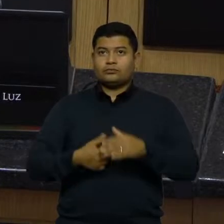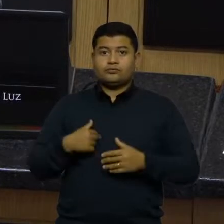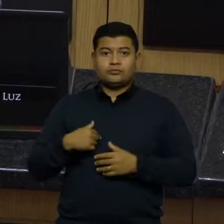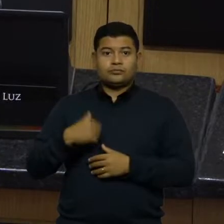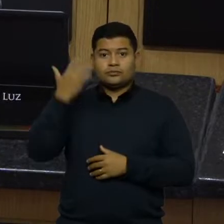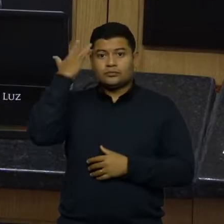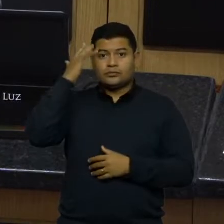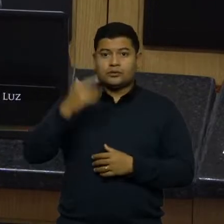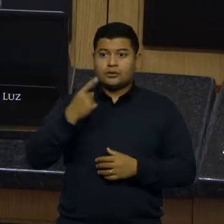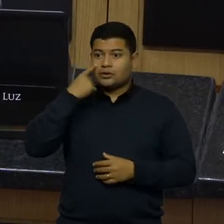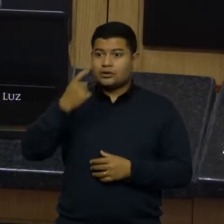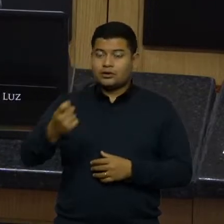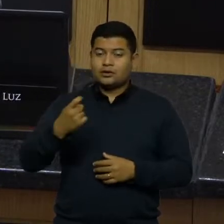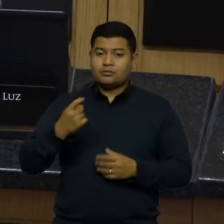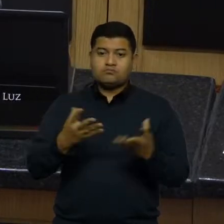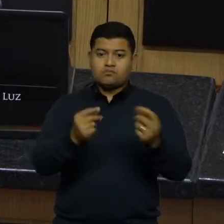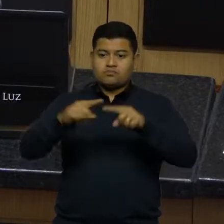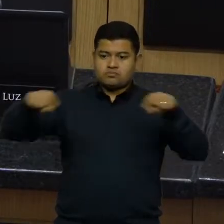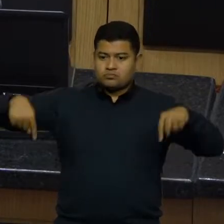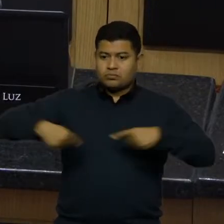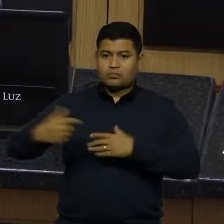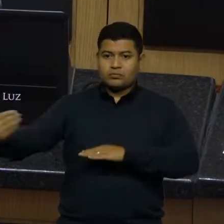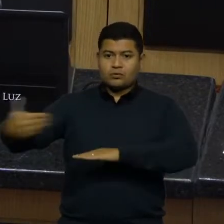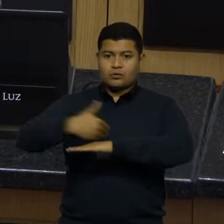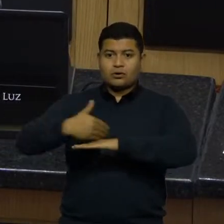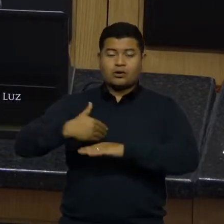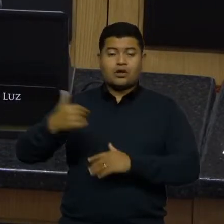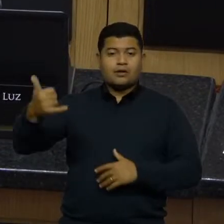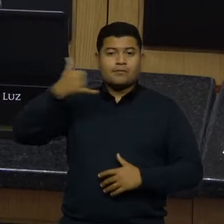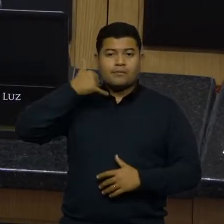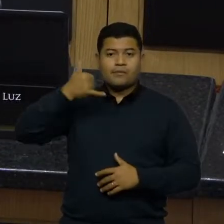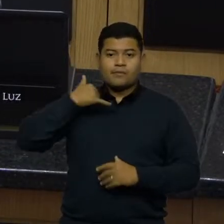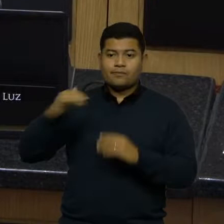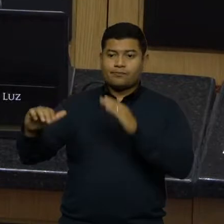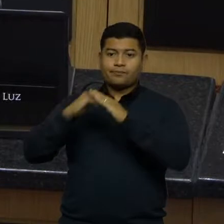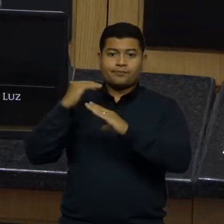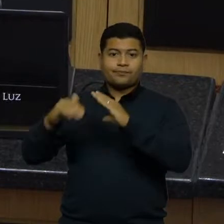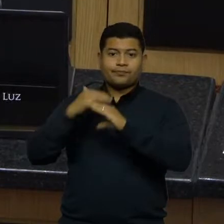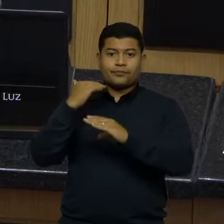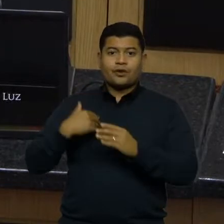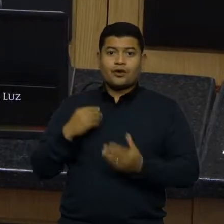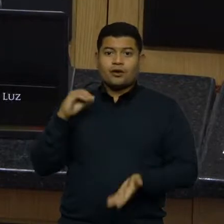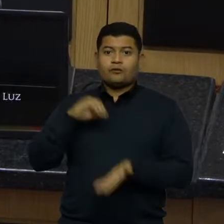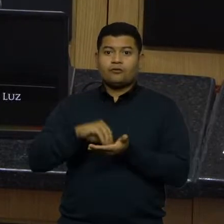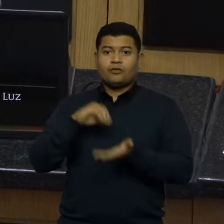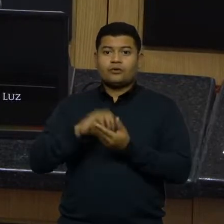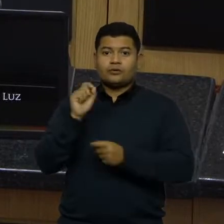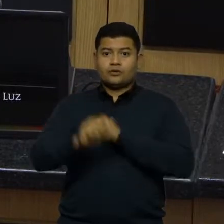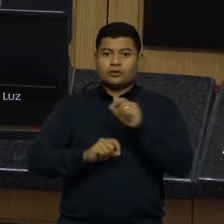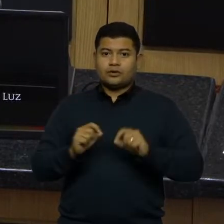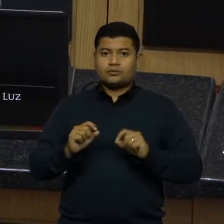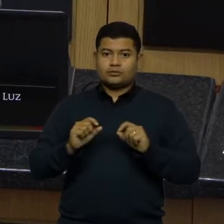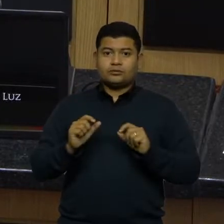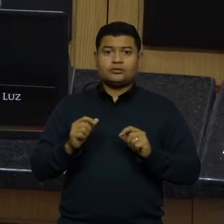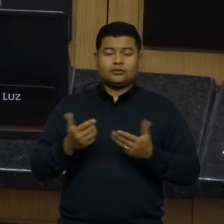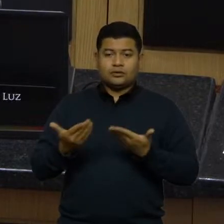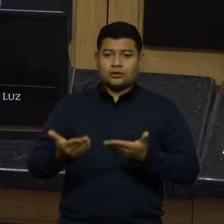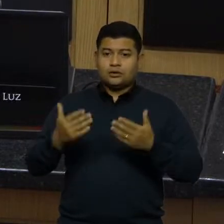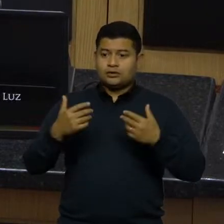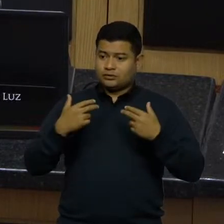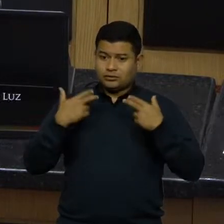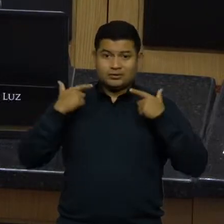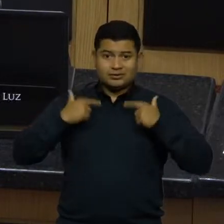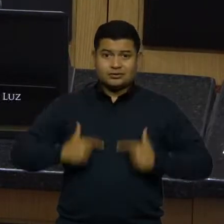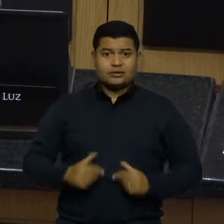o mesmo interesse no meu gabinete, telefonema e e-mail, com relação à falta de lisura desse expediente, dessa votação,